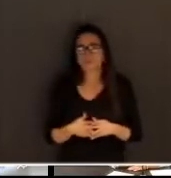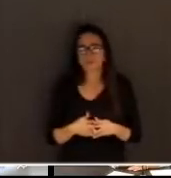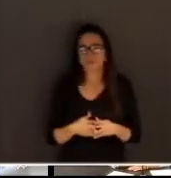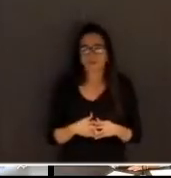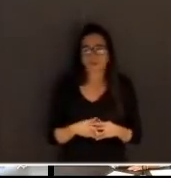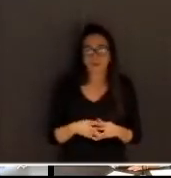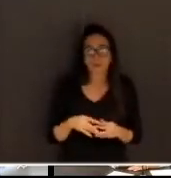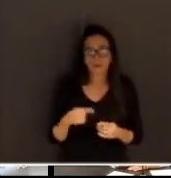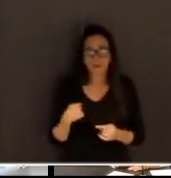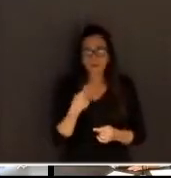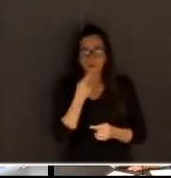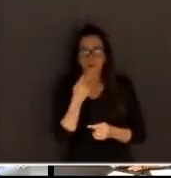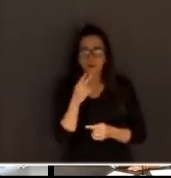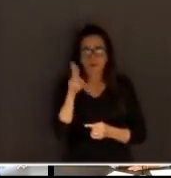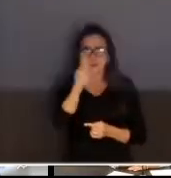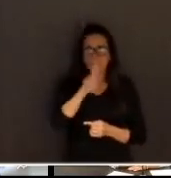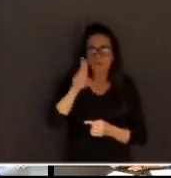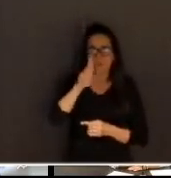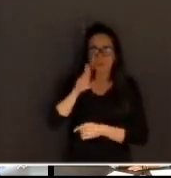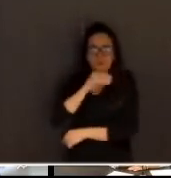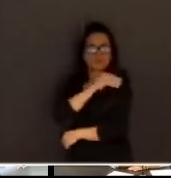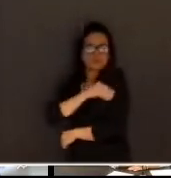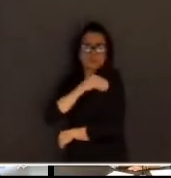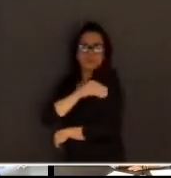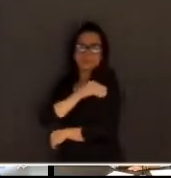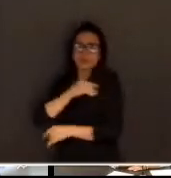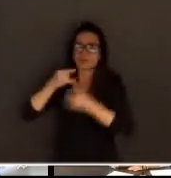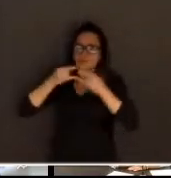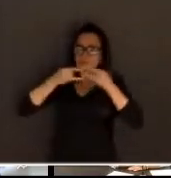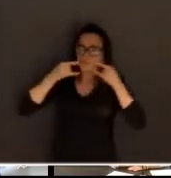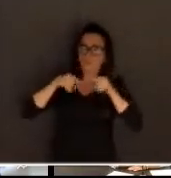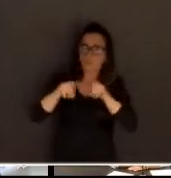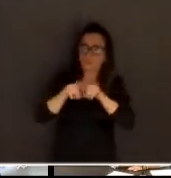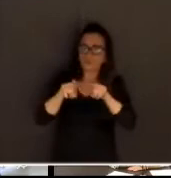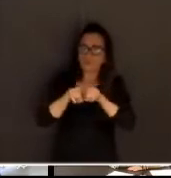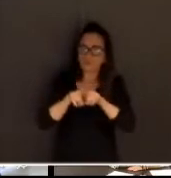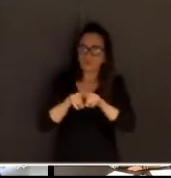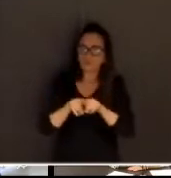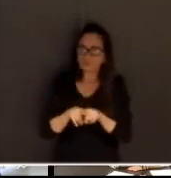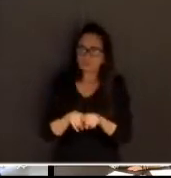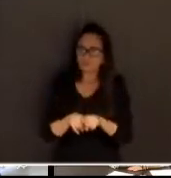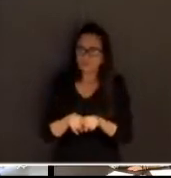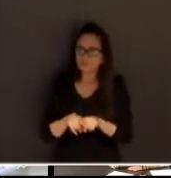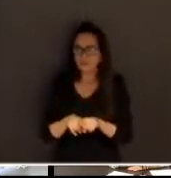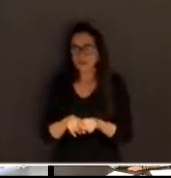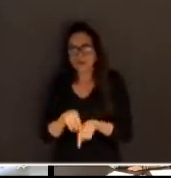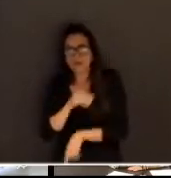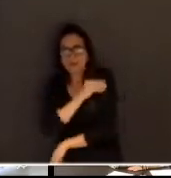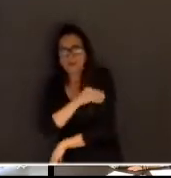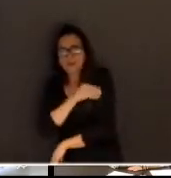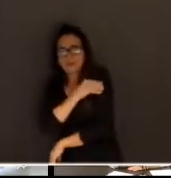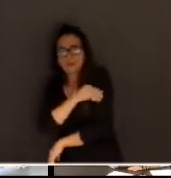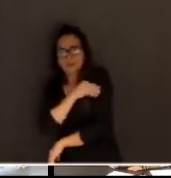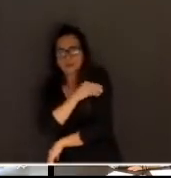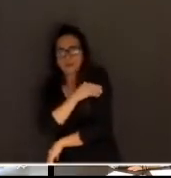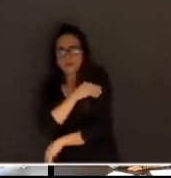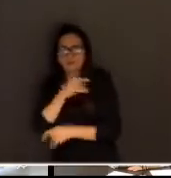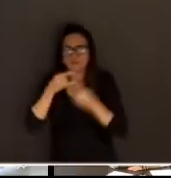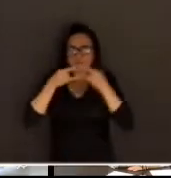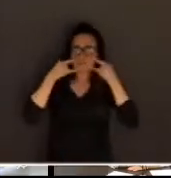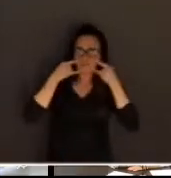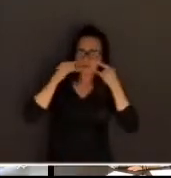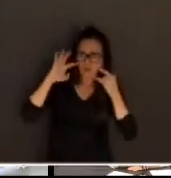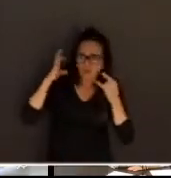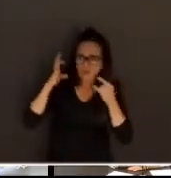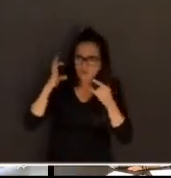máscara e álcool em gel. Tem muito colega, tem muito juiz que está achando que o pote de álcool em gel na porta e todo mundo de máscara está resolvido o problema.